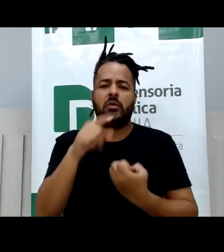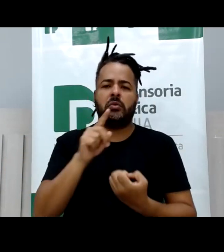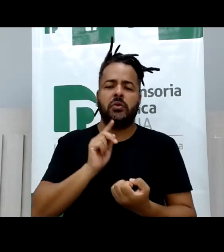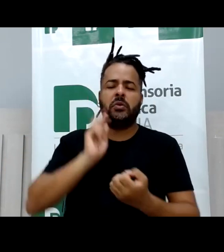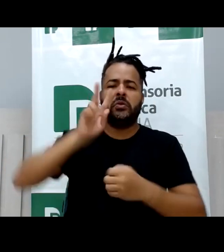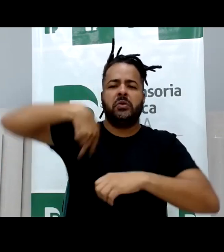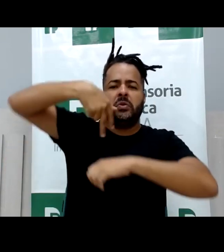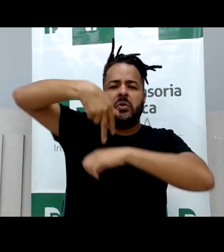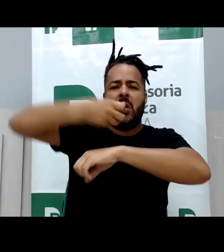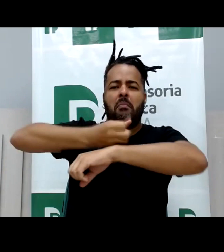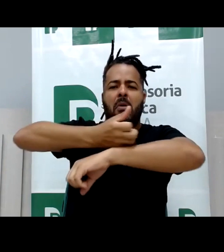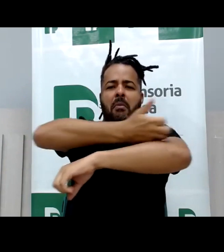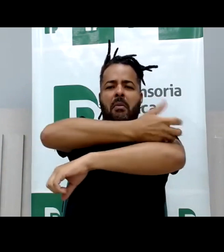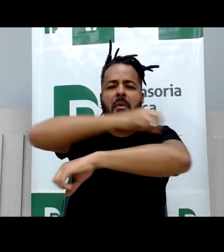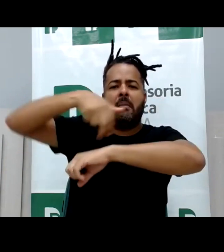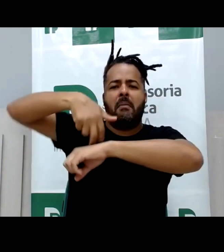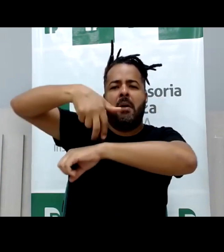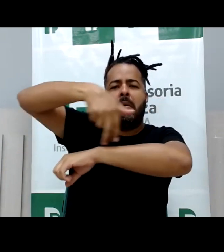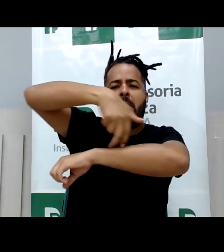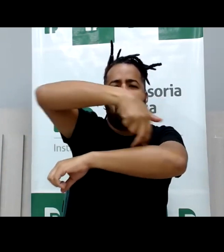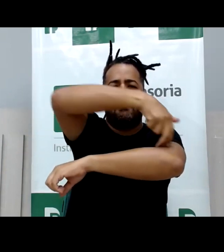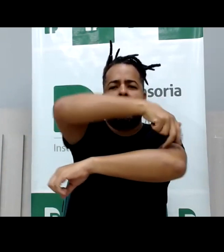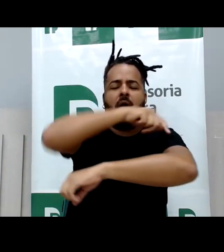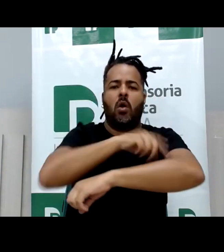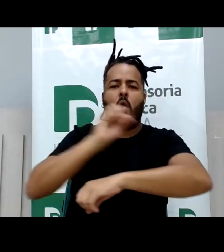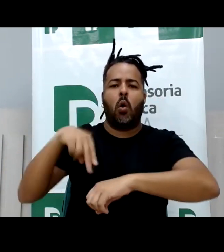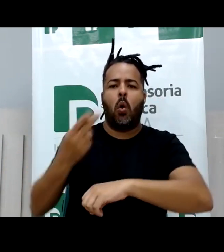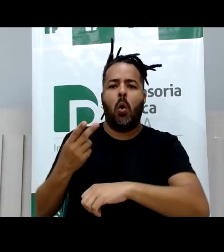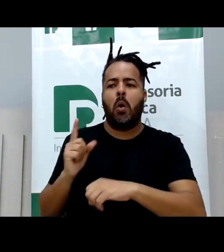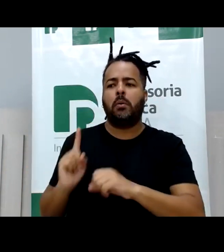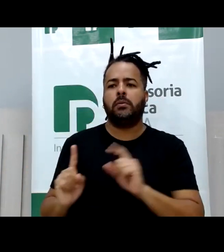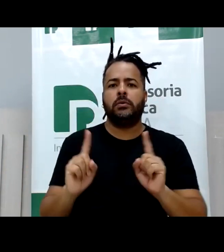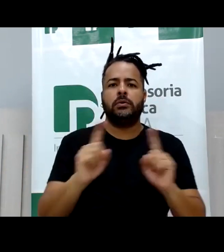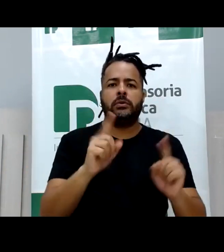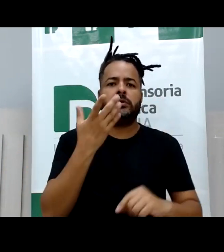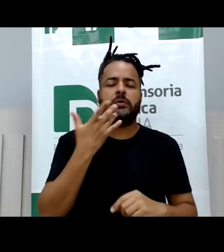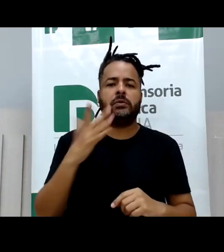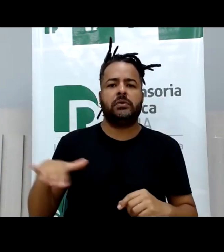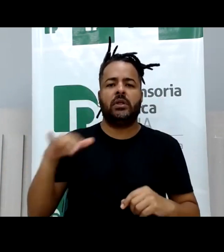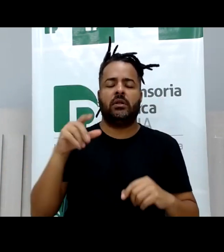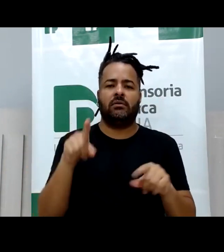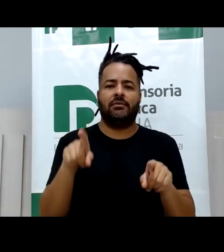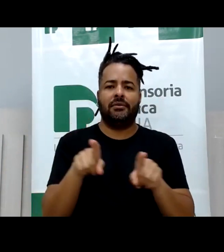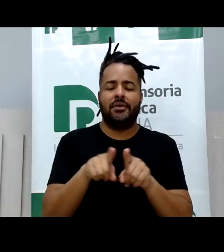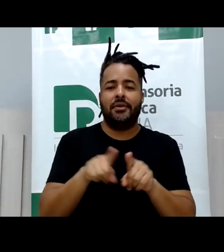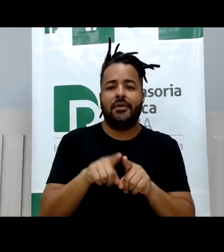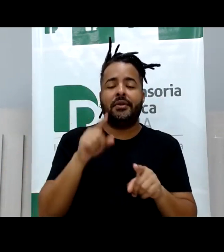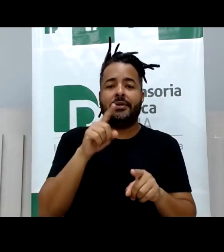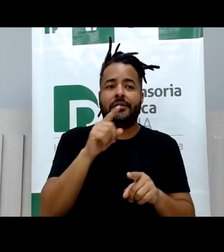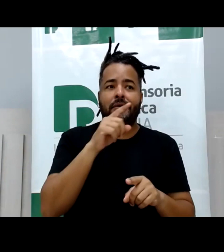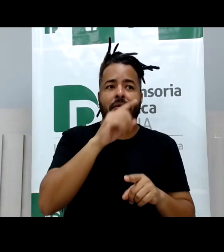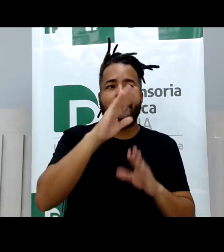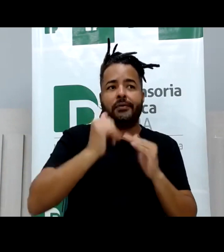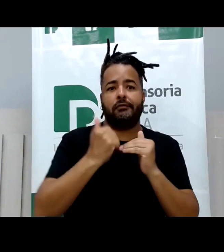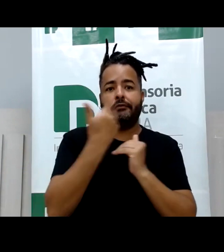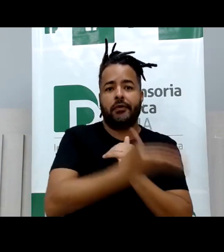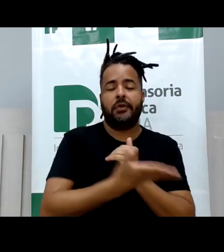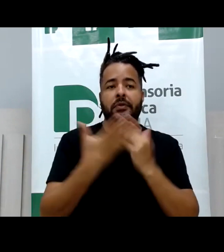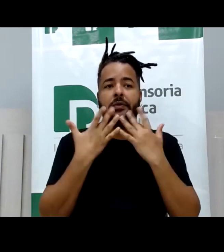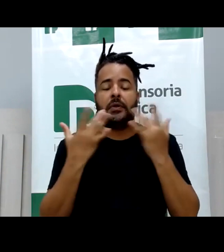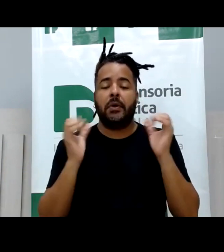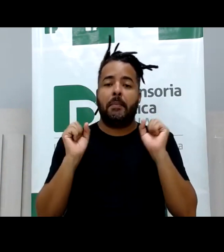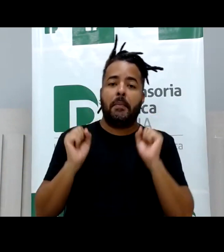trio, tinha muito a questão também dos teatros, pode, não